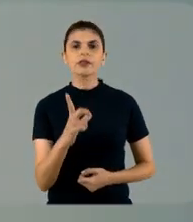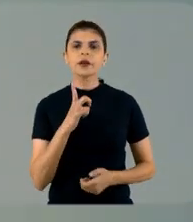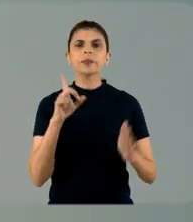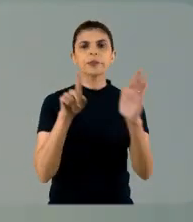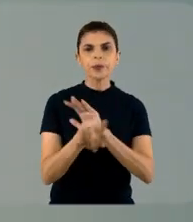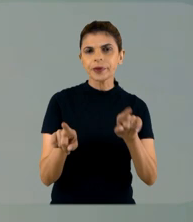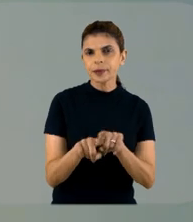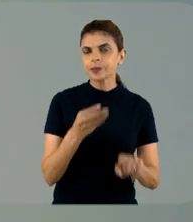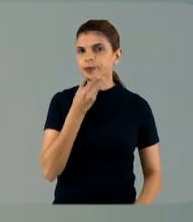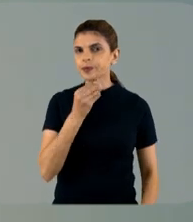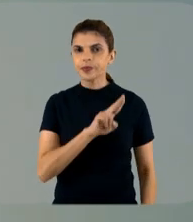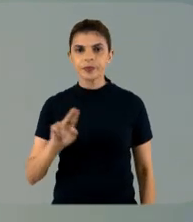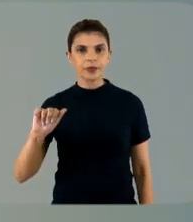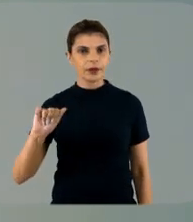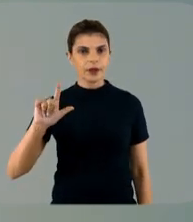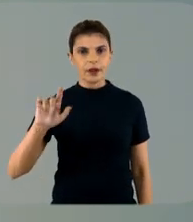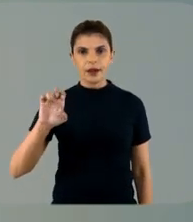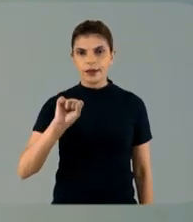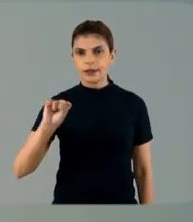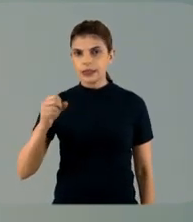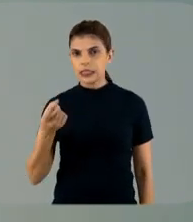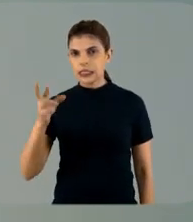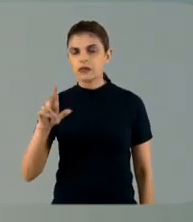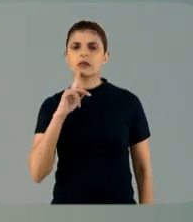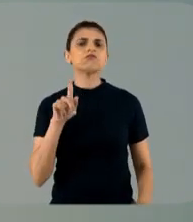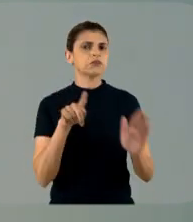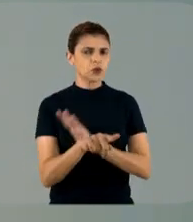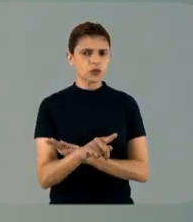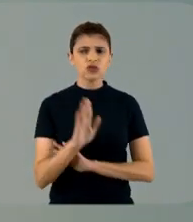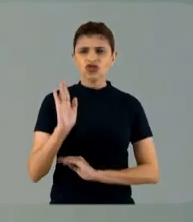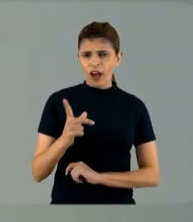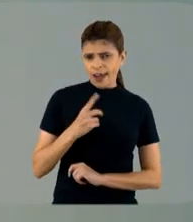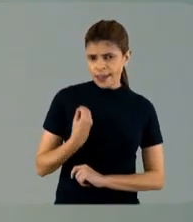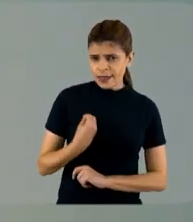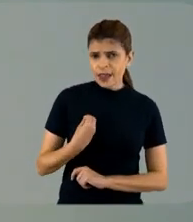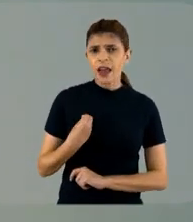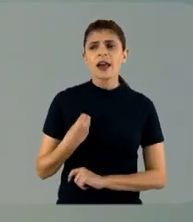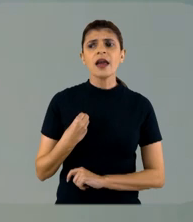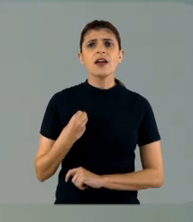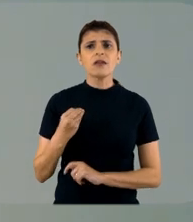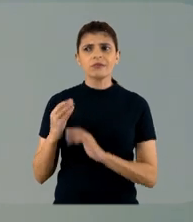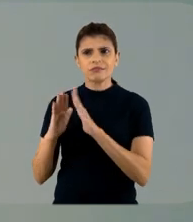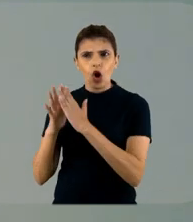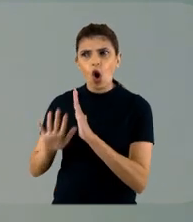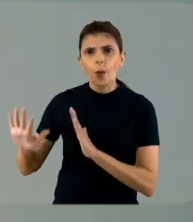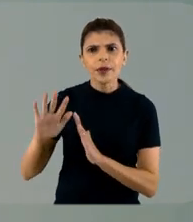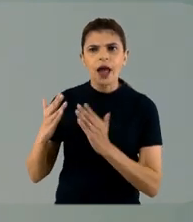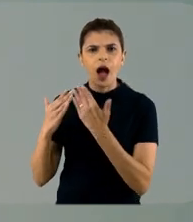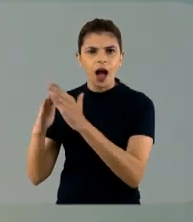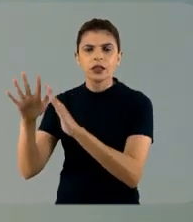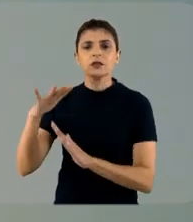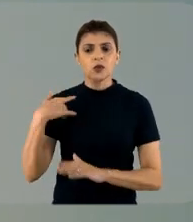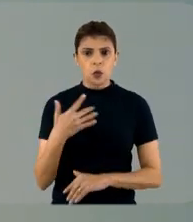Tem uma pergunta do Alessandro, que ela pergunta, ele diz assim, se já temos transmissão comunitária,